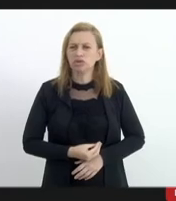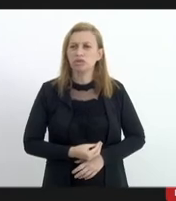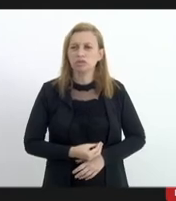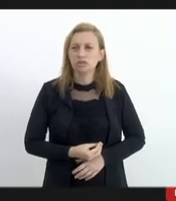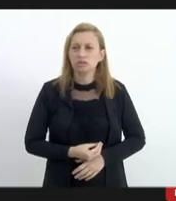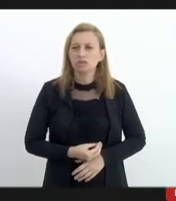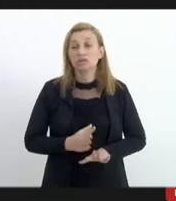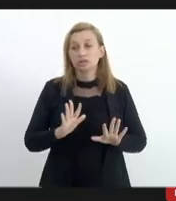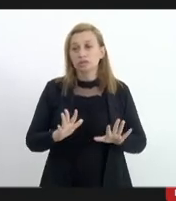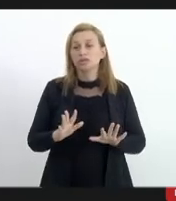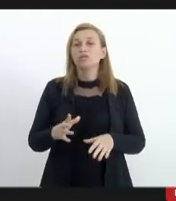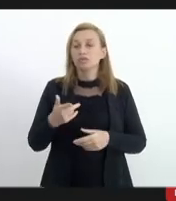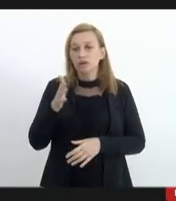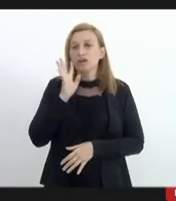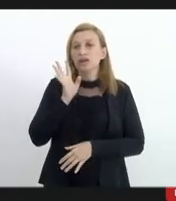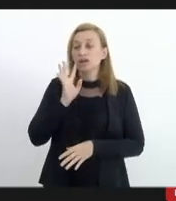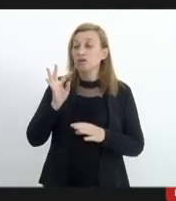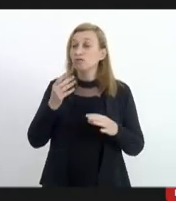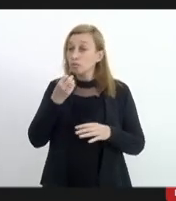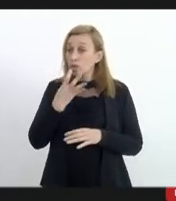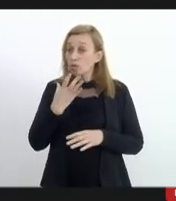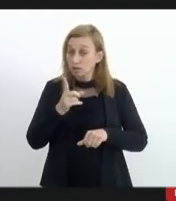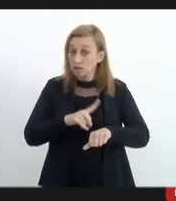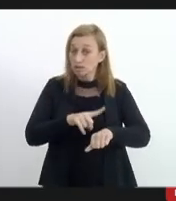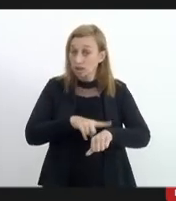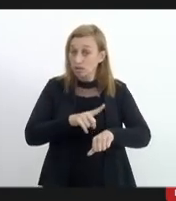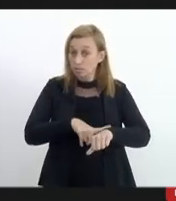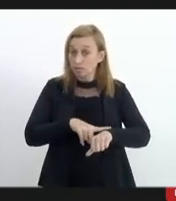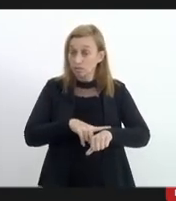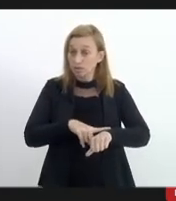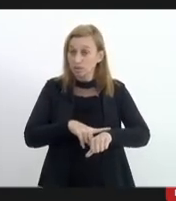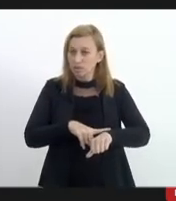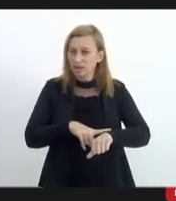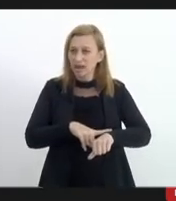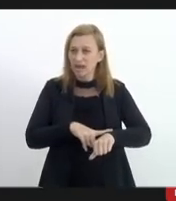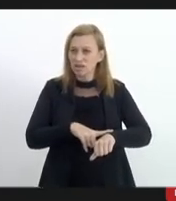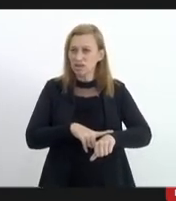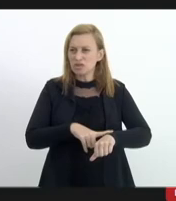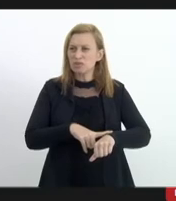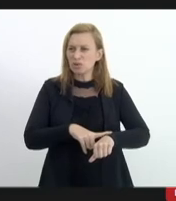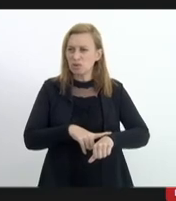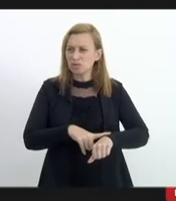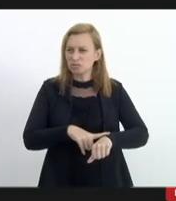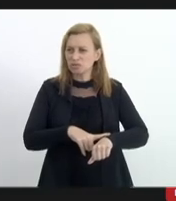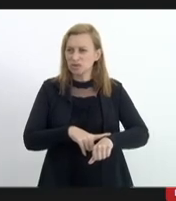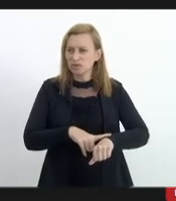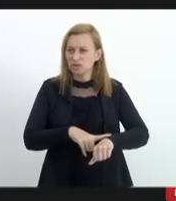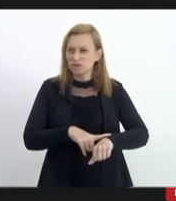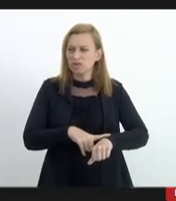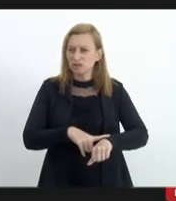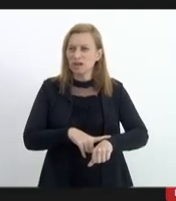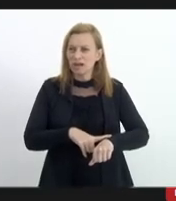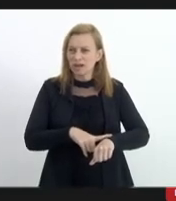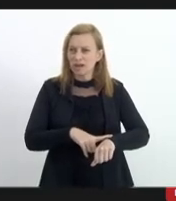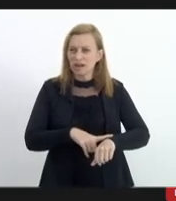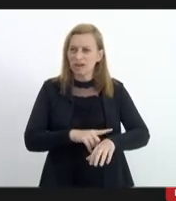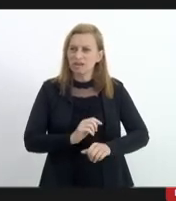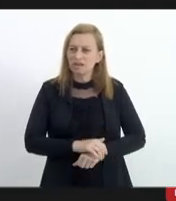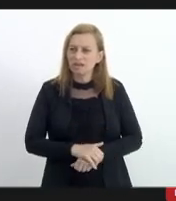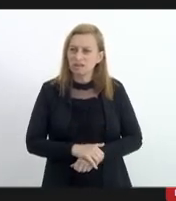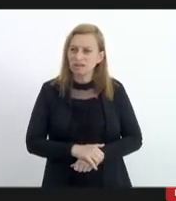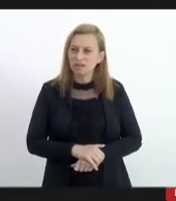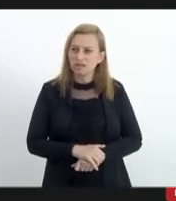produtivo mas foi muito bacana esse tempo que a gente ouviu todos os entrevistados que comparecer mas foi